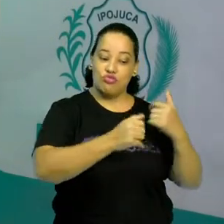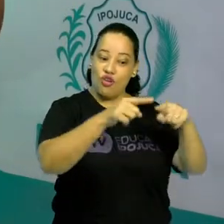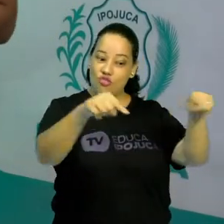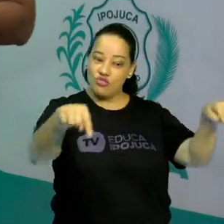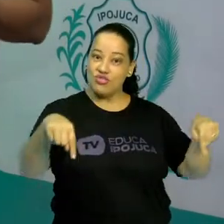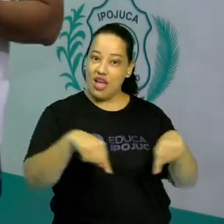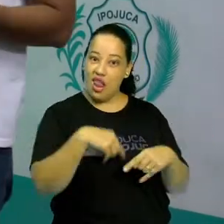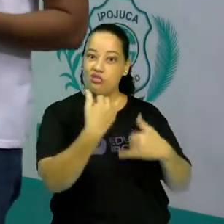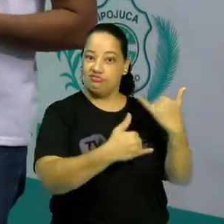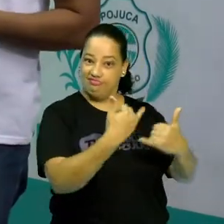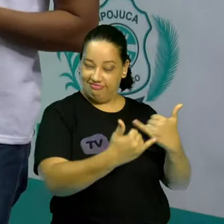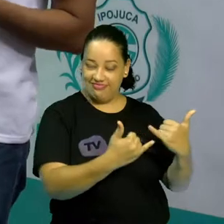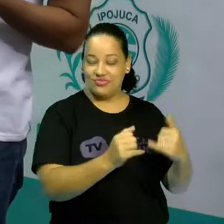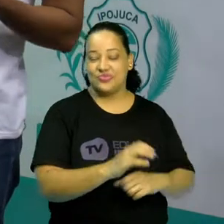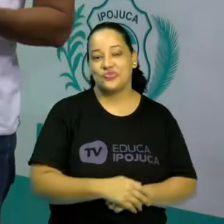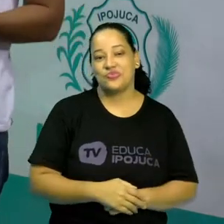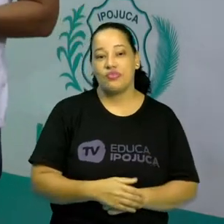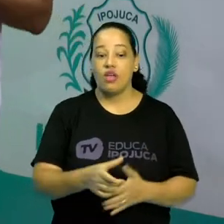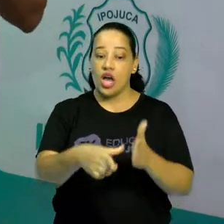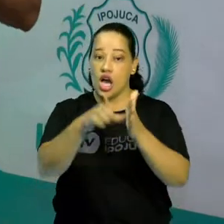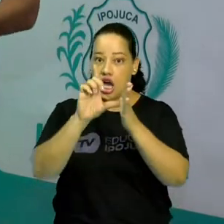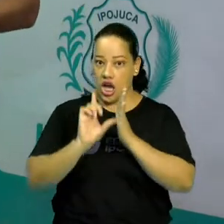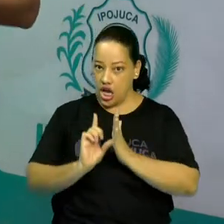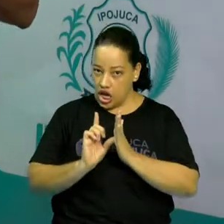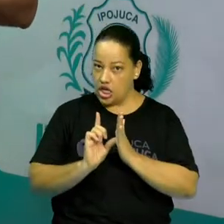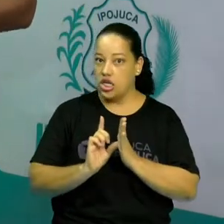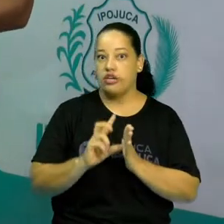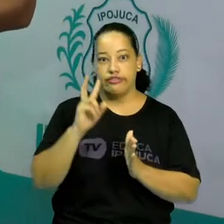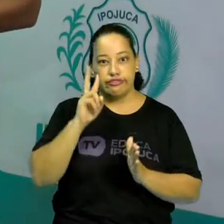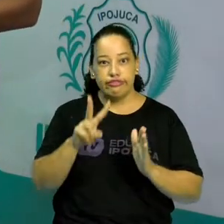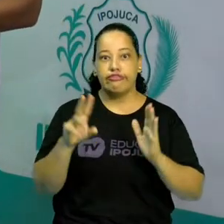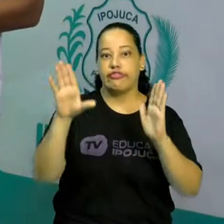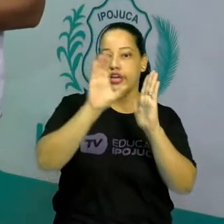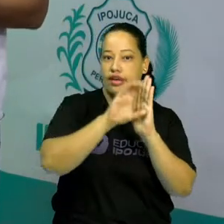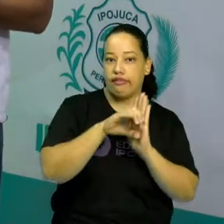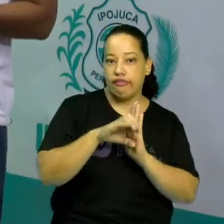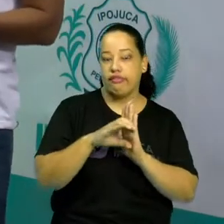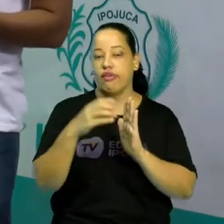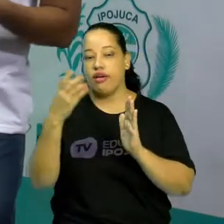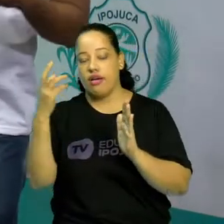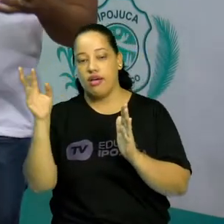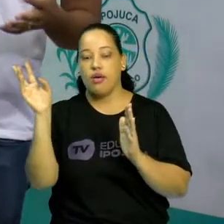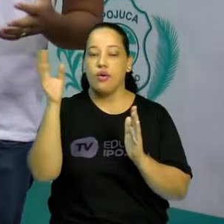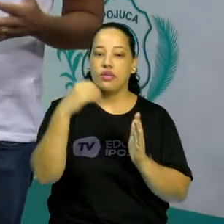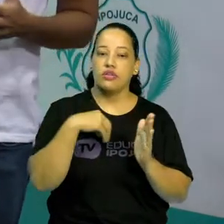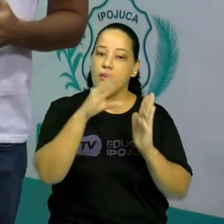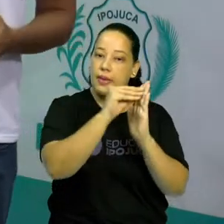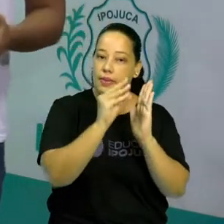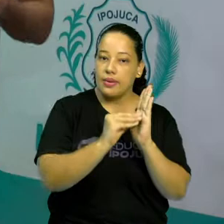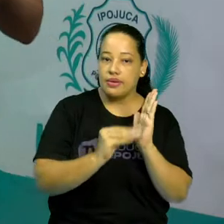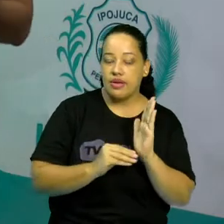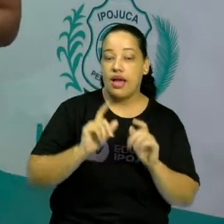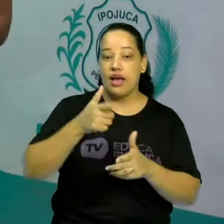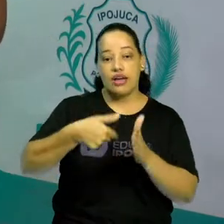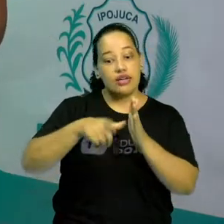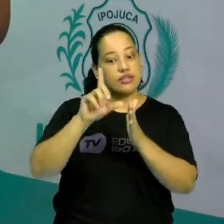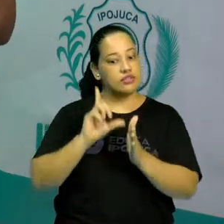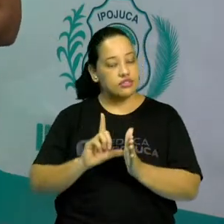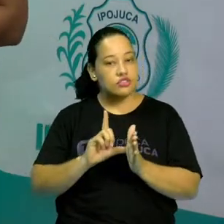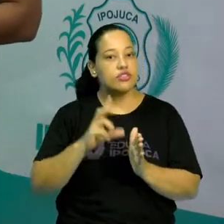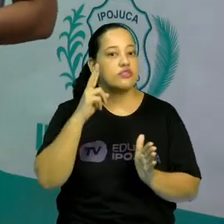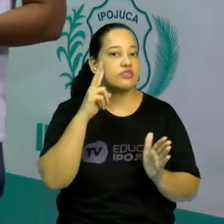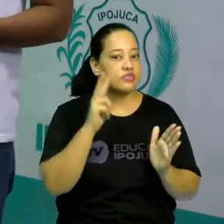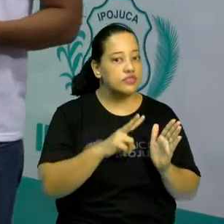Antes da gente iniciar sobre o objetivo, conteúdo, o tema da nossa aula, eu quero que a gente faça a correção da